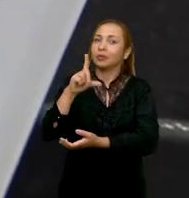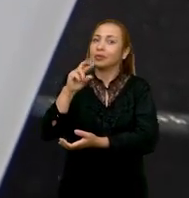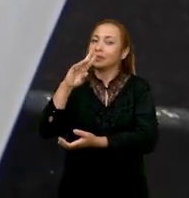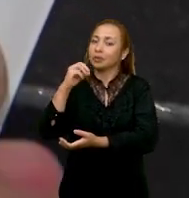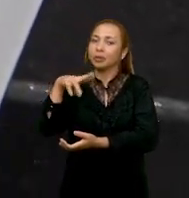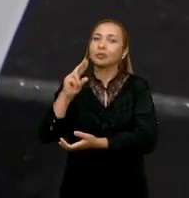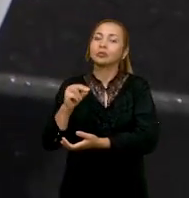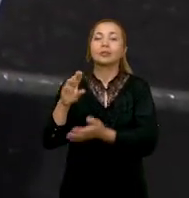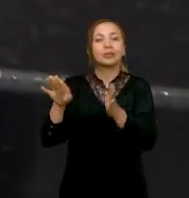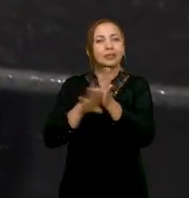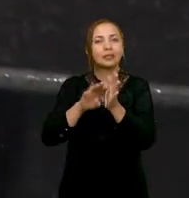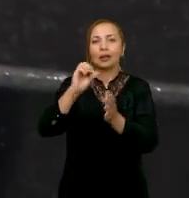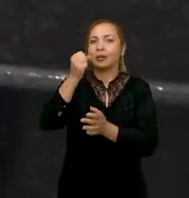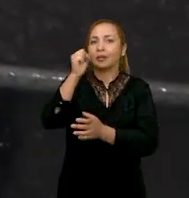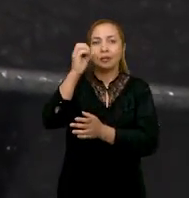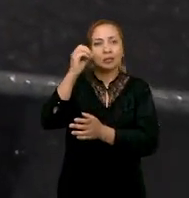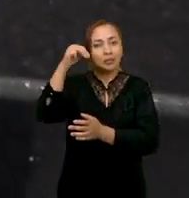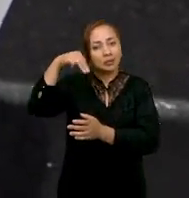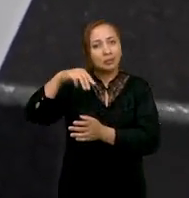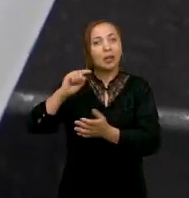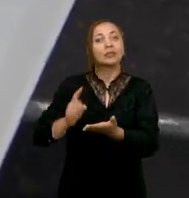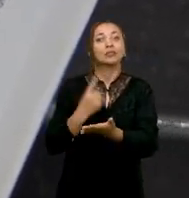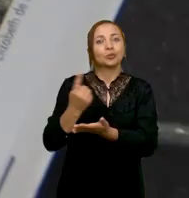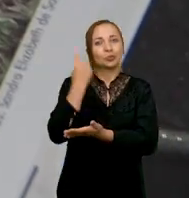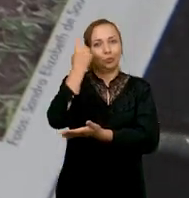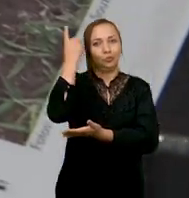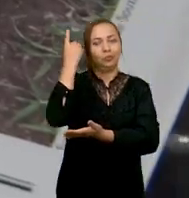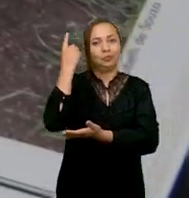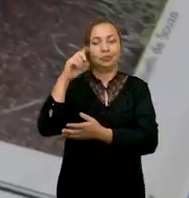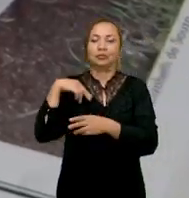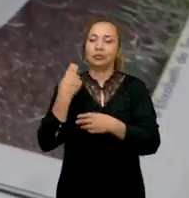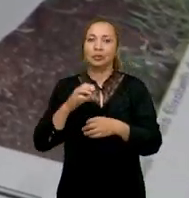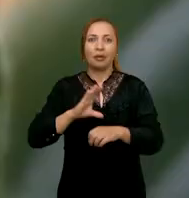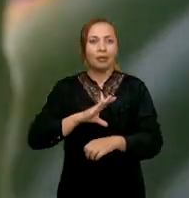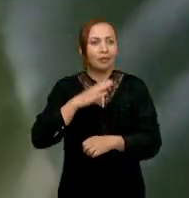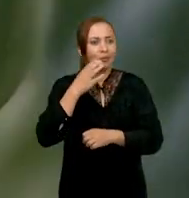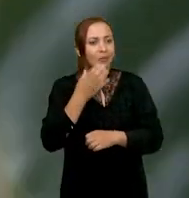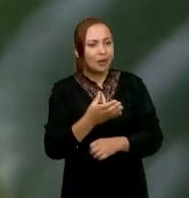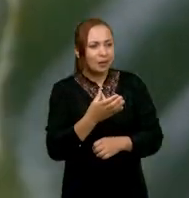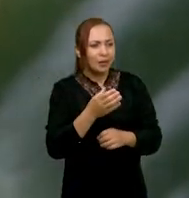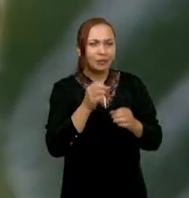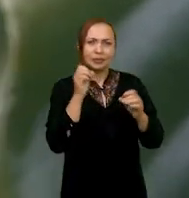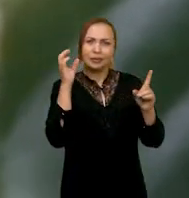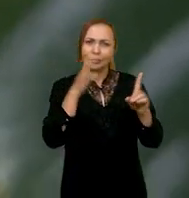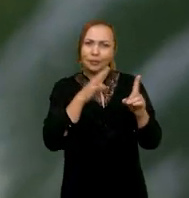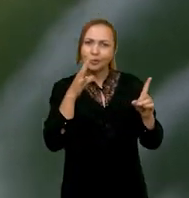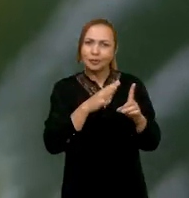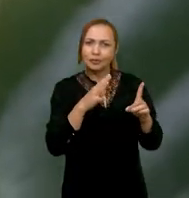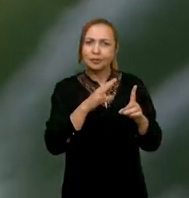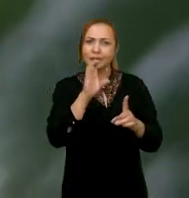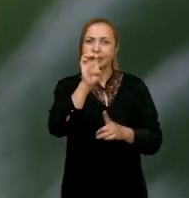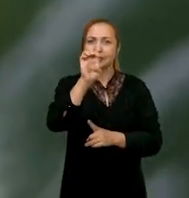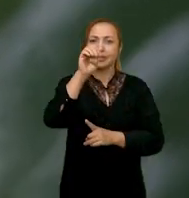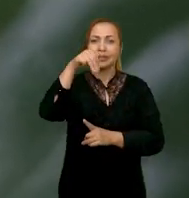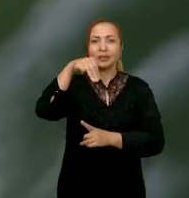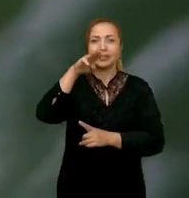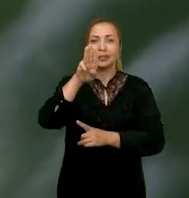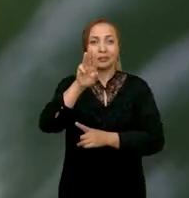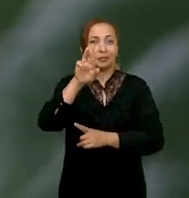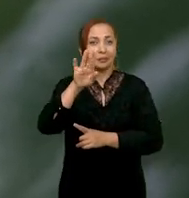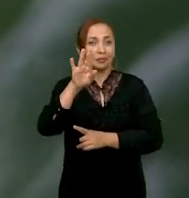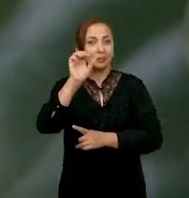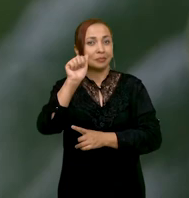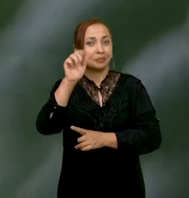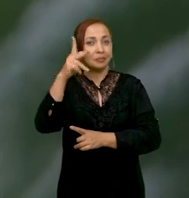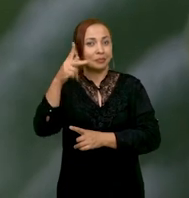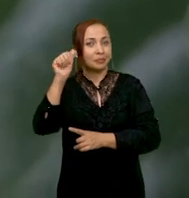Então, nós fomos desafiados pelo Embrapa Café, a elaborar um